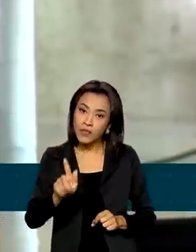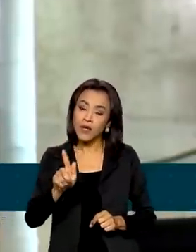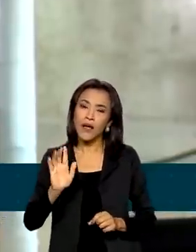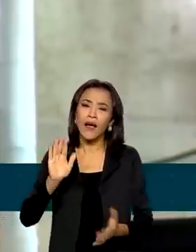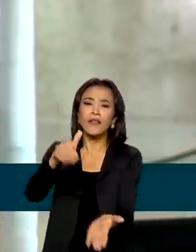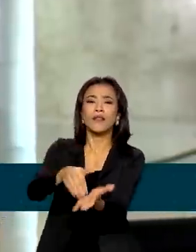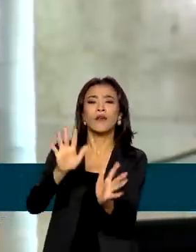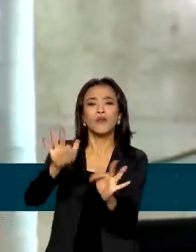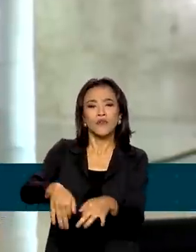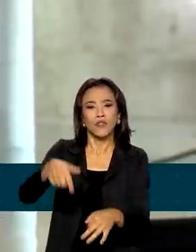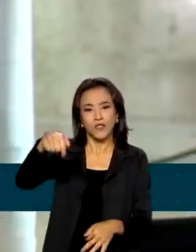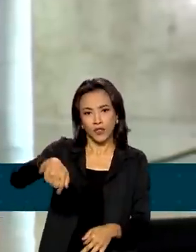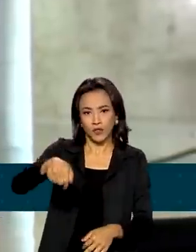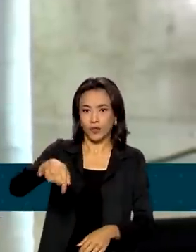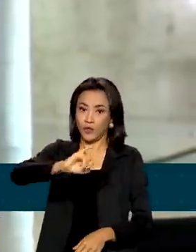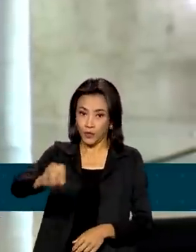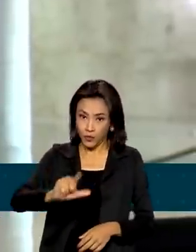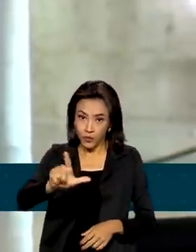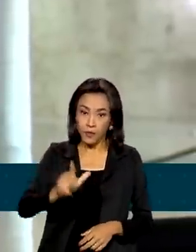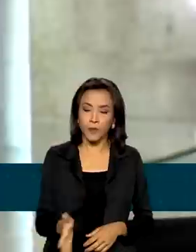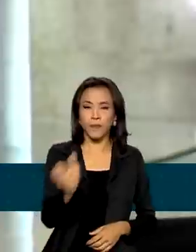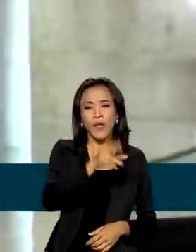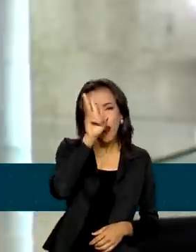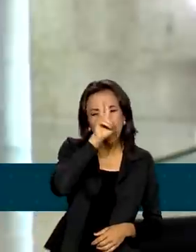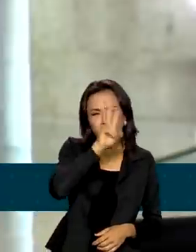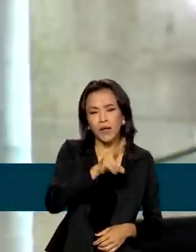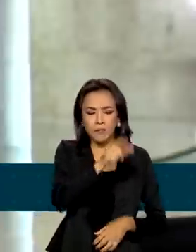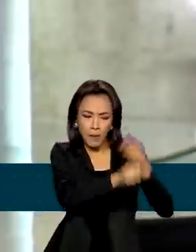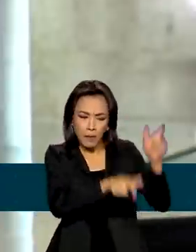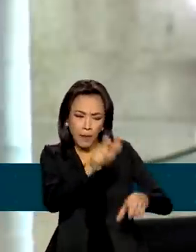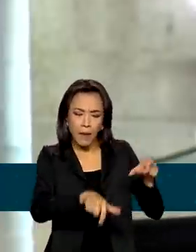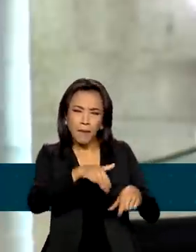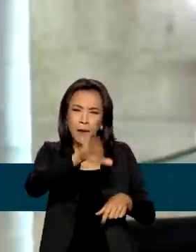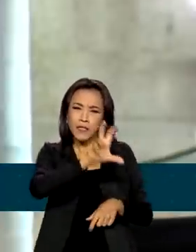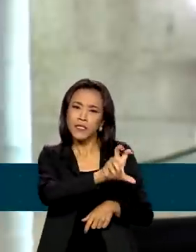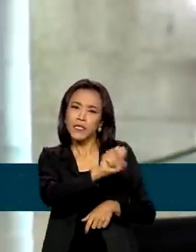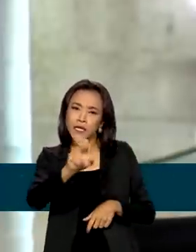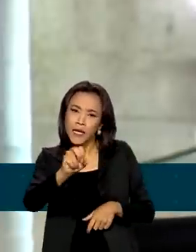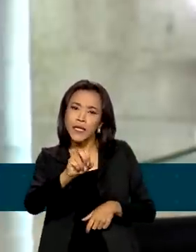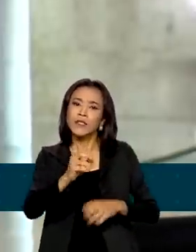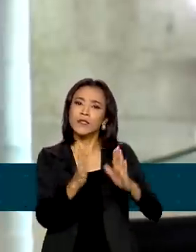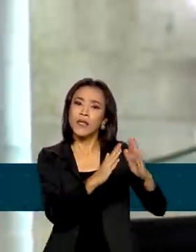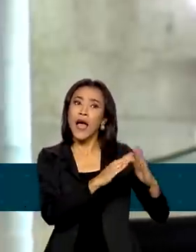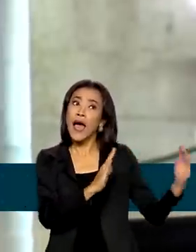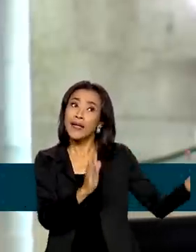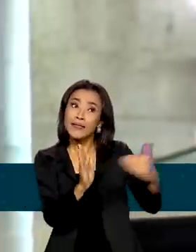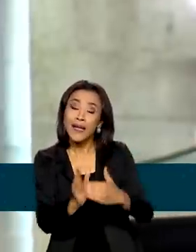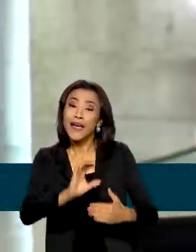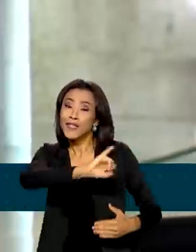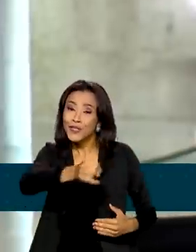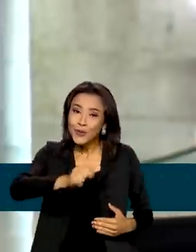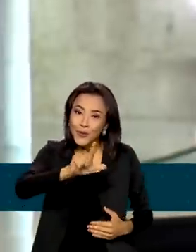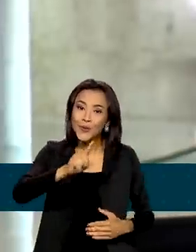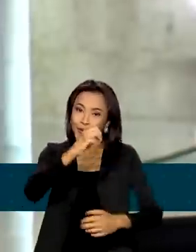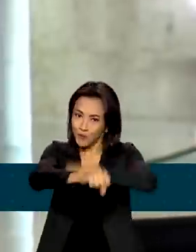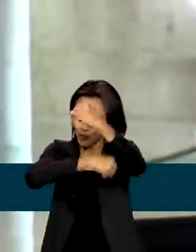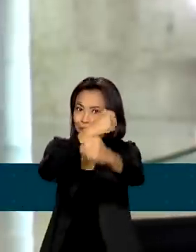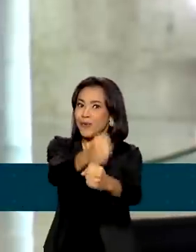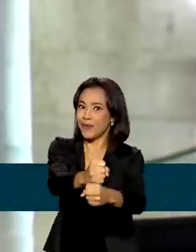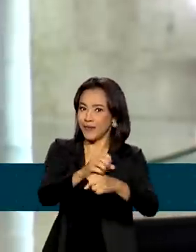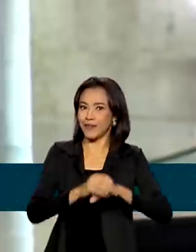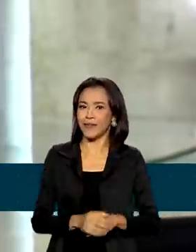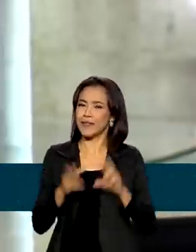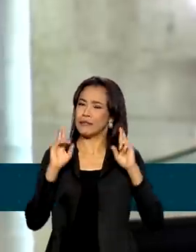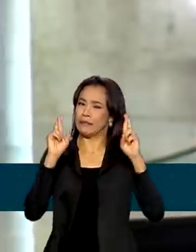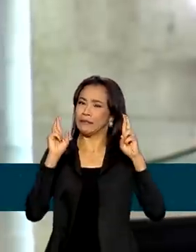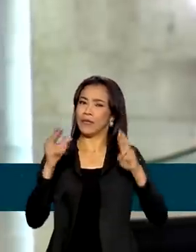deste ano. Lembrando que nas cidades com mais de 500 mil habitantes, o 5G deve chegar até julho do ano que vem. A expectativa é